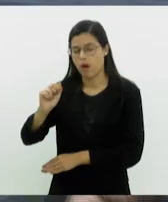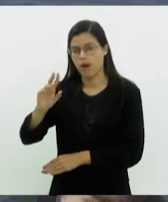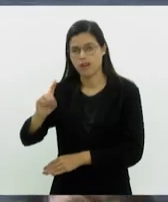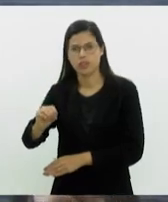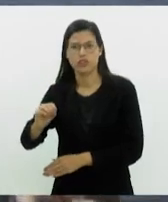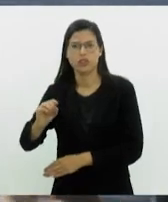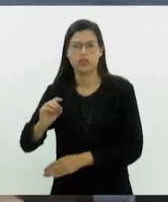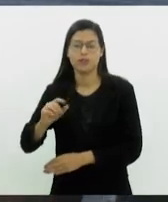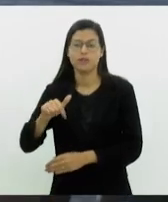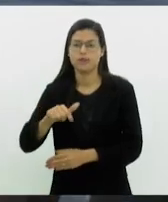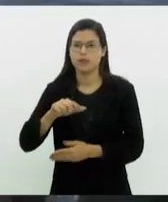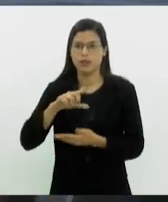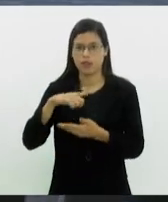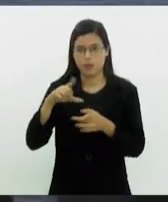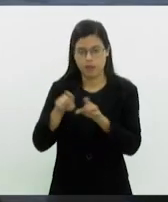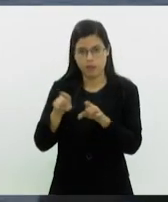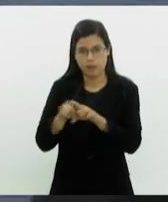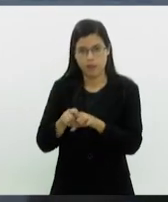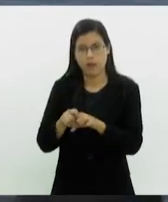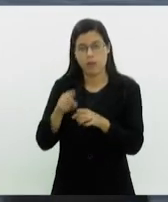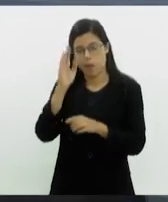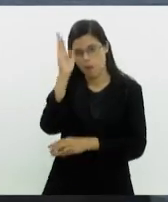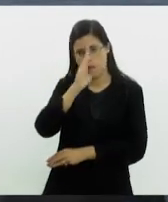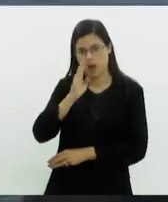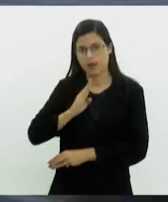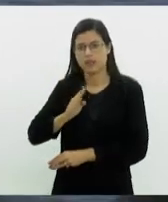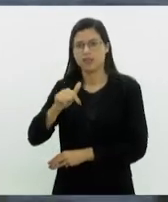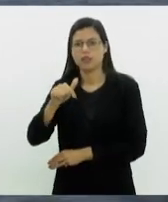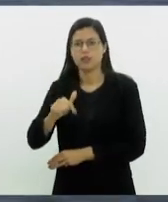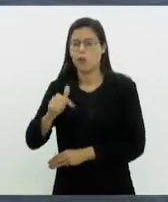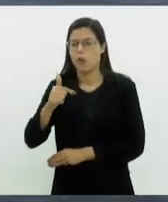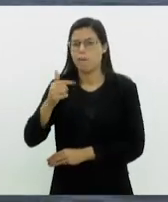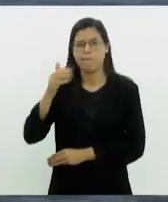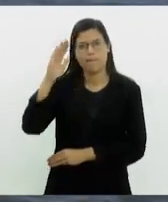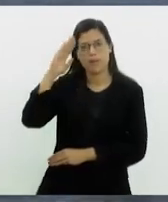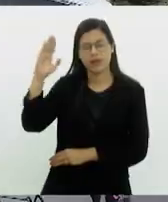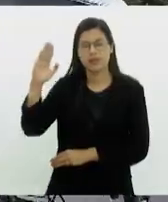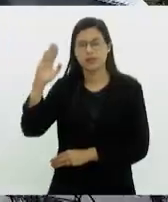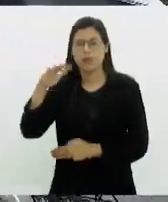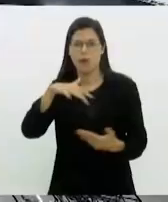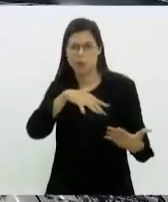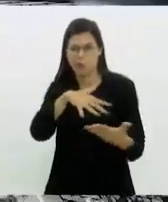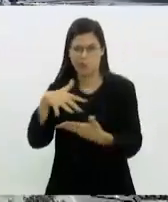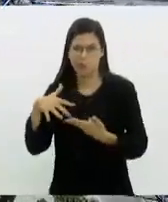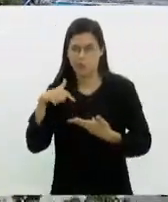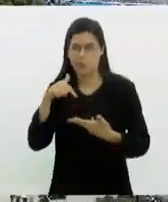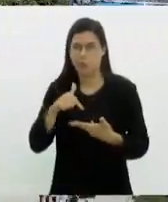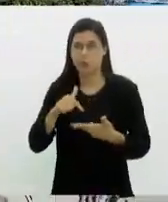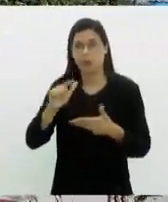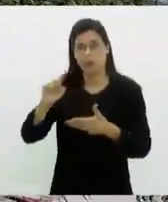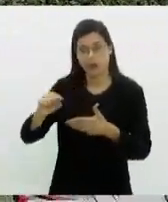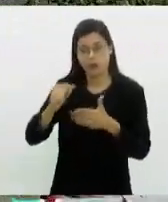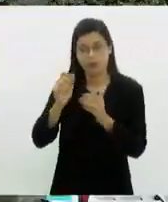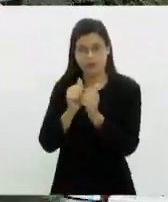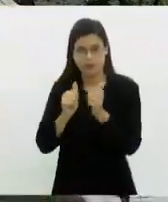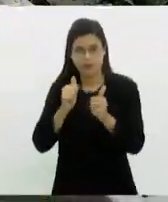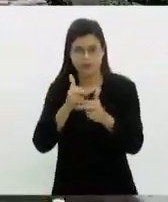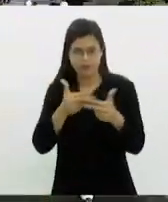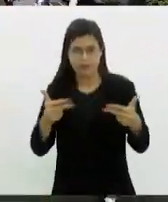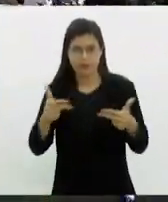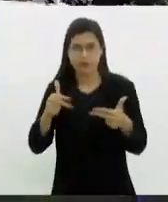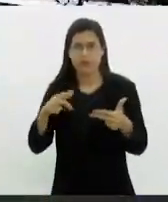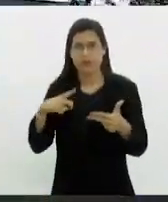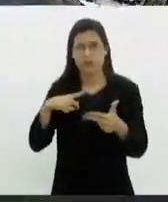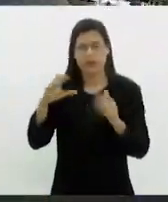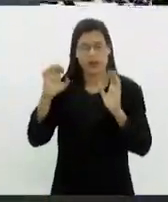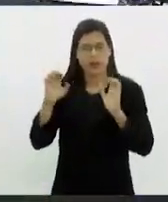modalidade olímpica na qual o Brasil figura como uma das principais potências mundiais. Fora do âmbito esportivo, o evento se destaca pelas